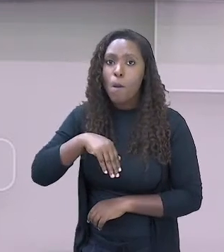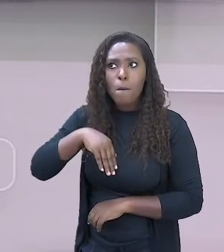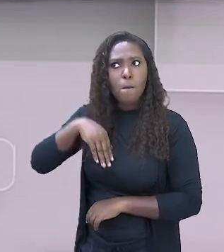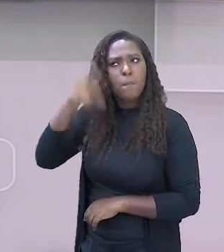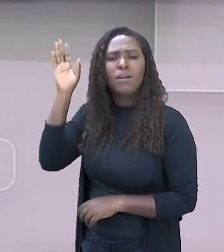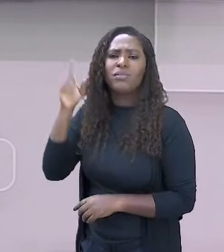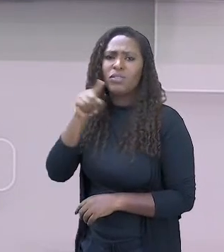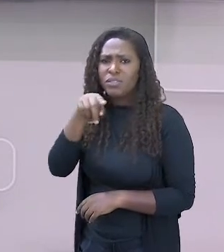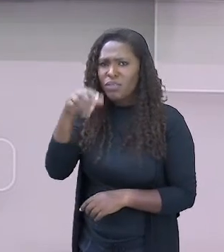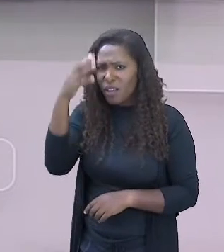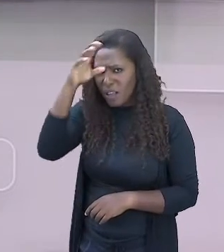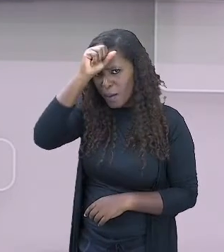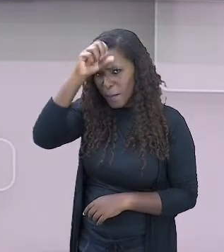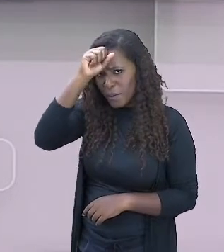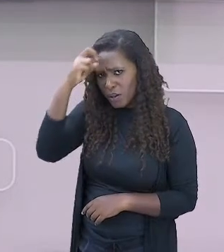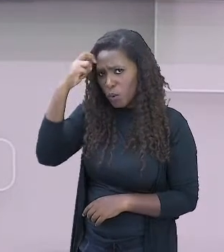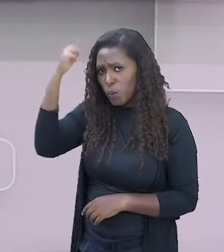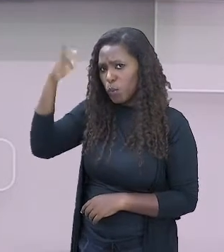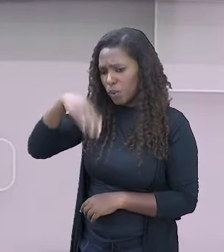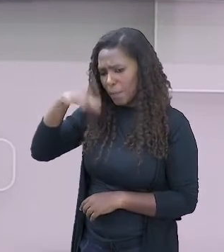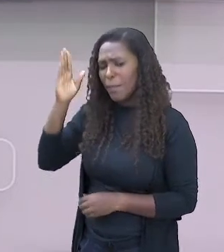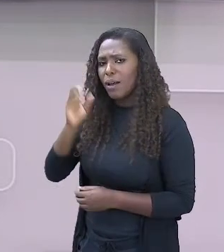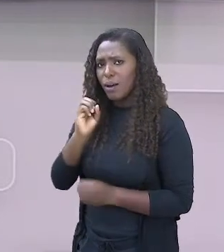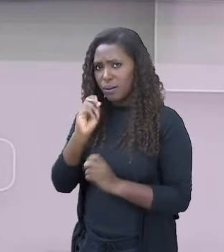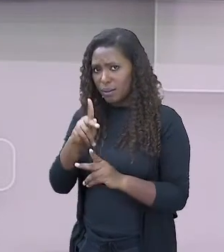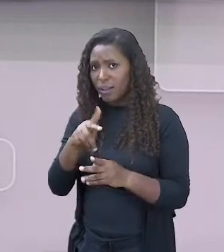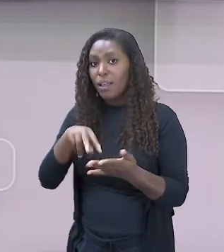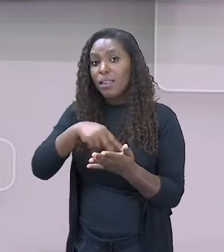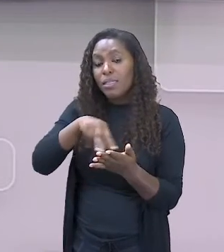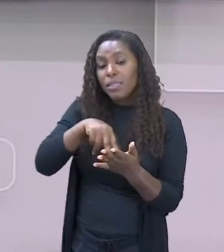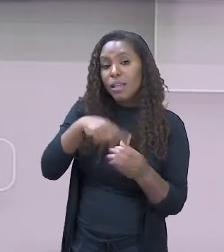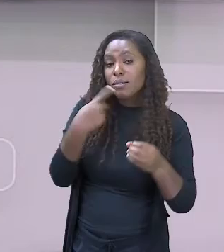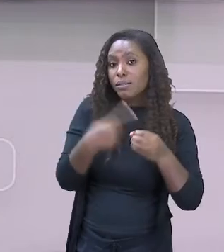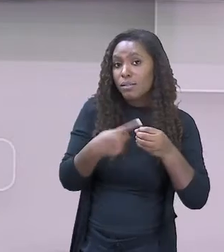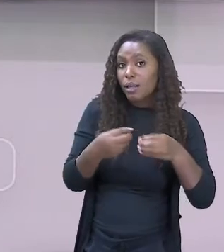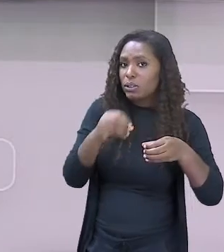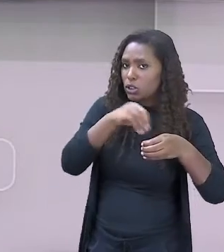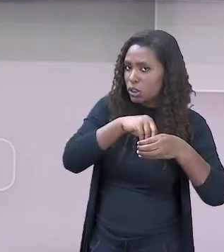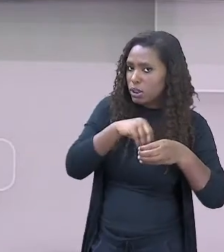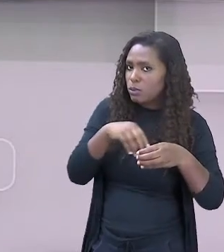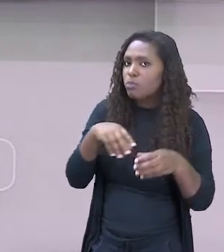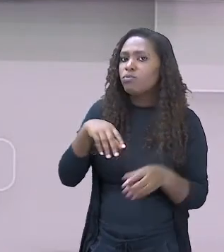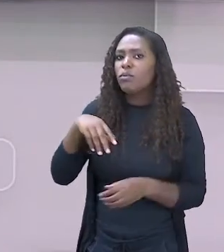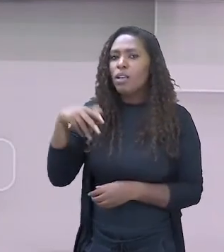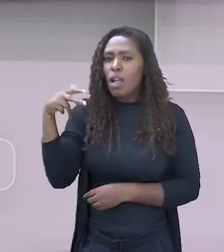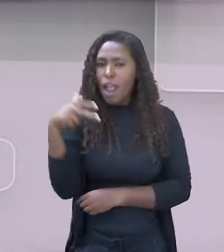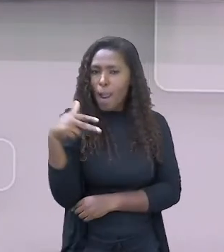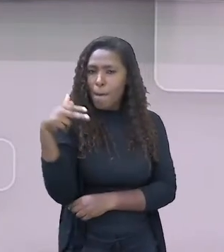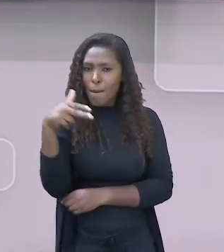cultura. Danças urbanas, hip hop e também o rap. Vamos lá?